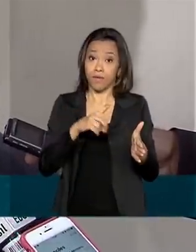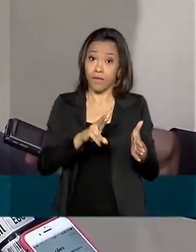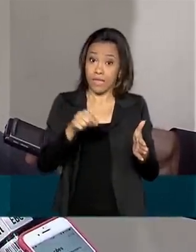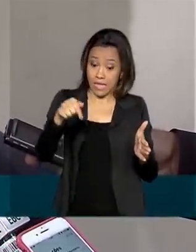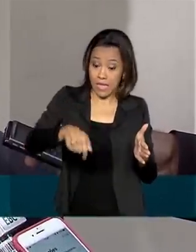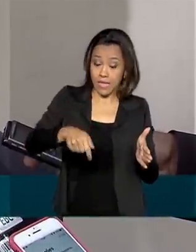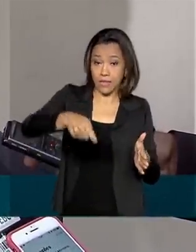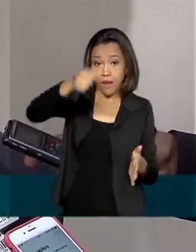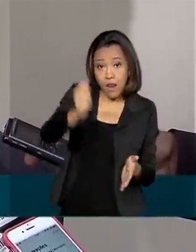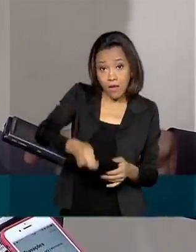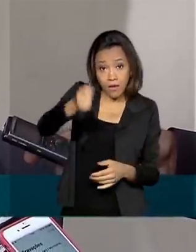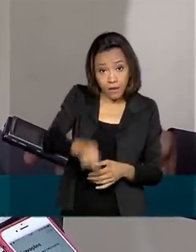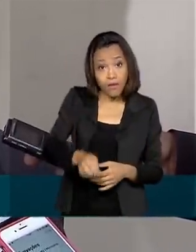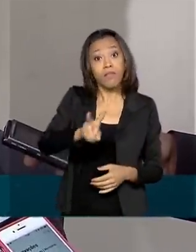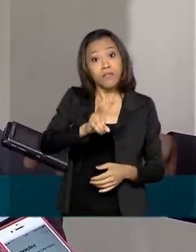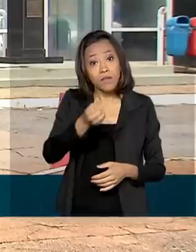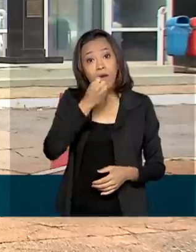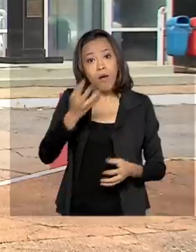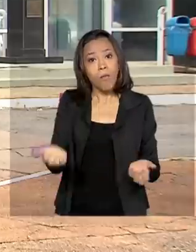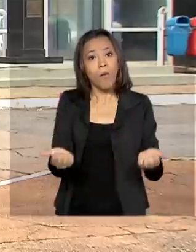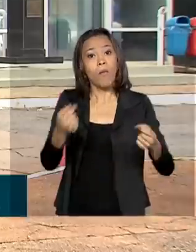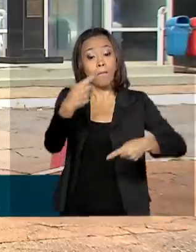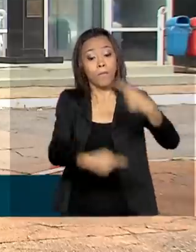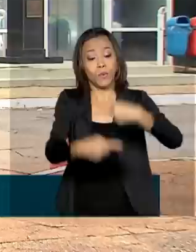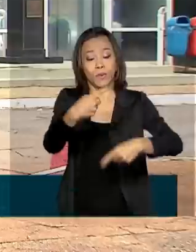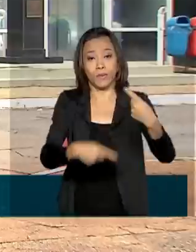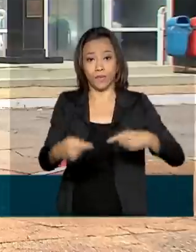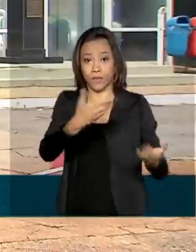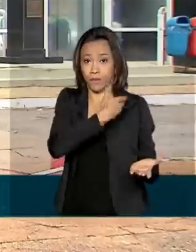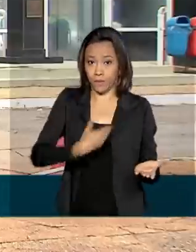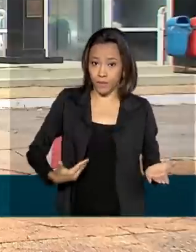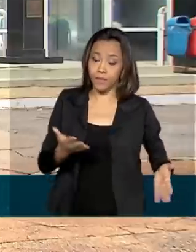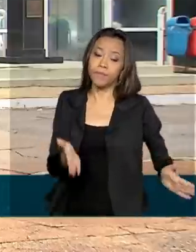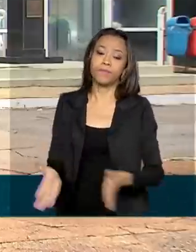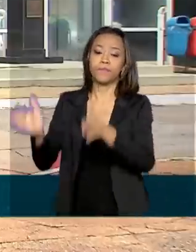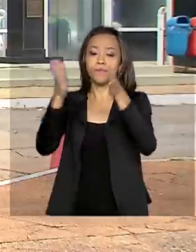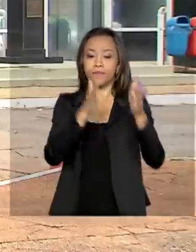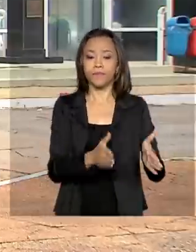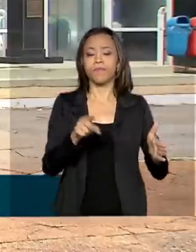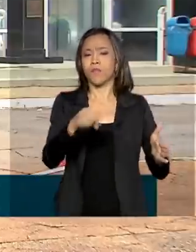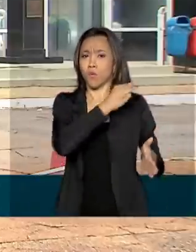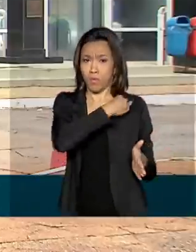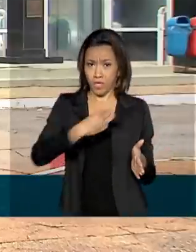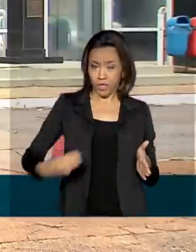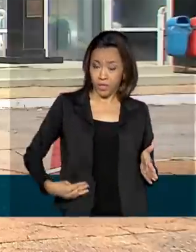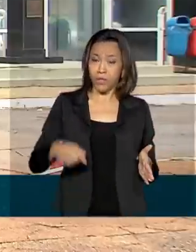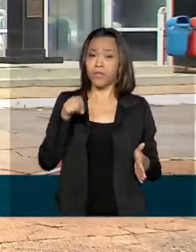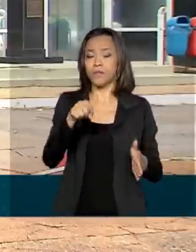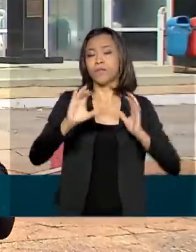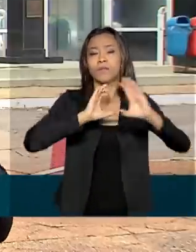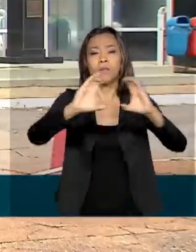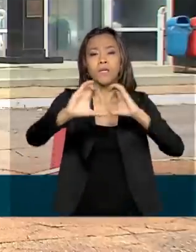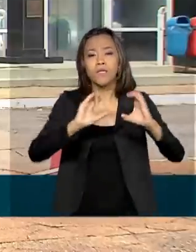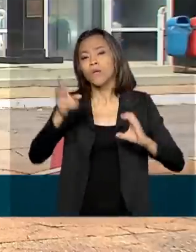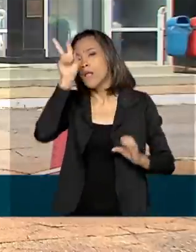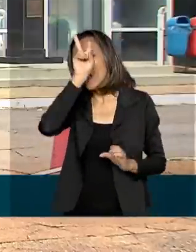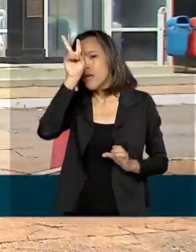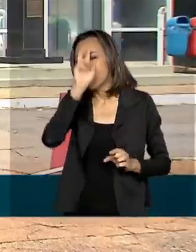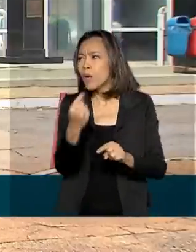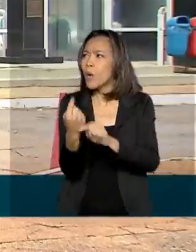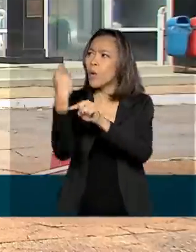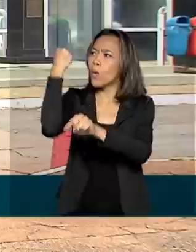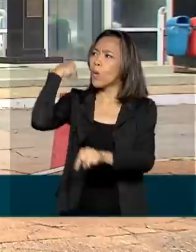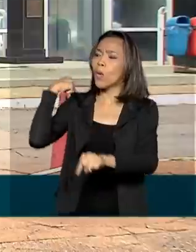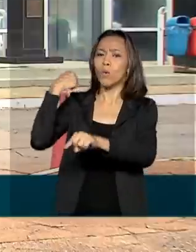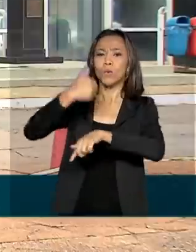oportunidade singular de fazer valer políticas públicas. Durante a cerimônia, o ministro das Comunicações, Fábio Faria, lembrou a atuação da